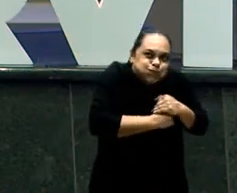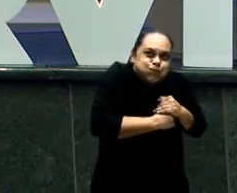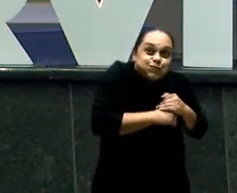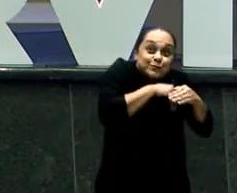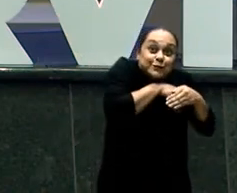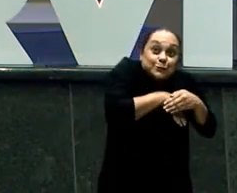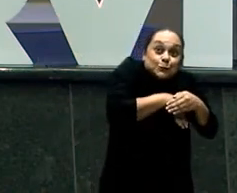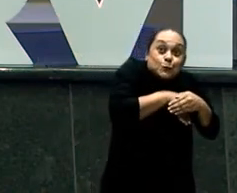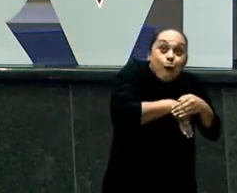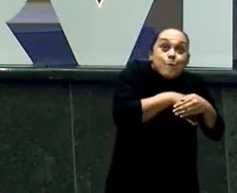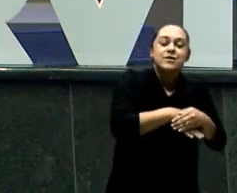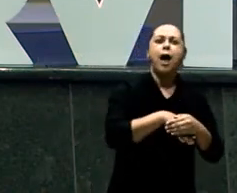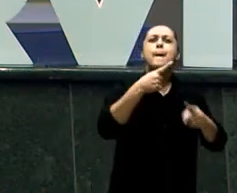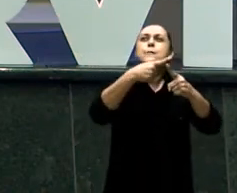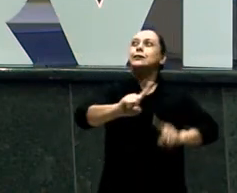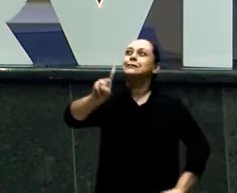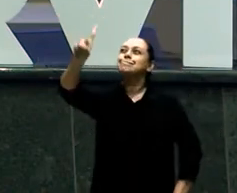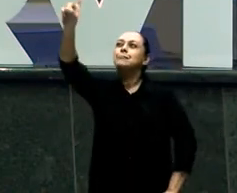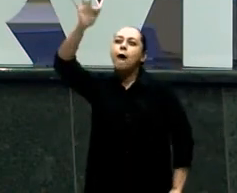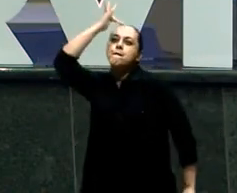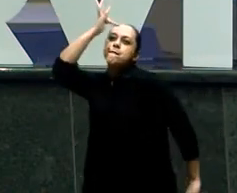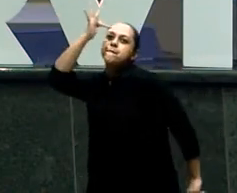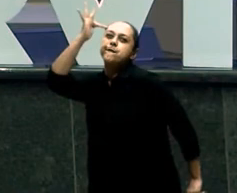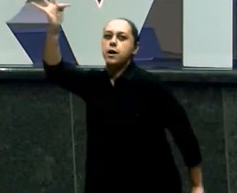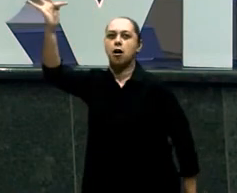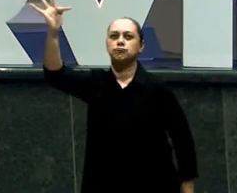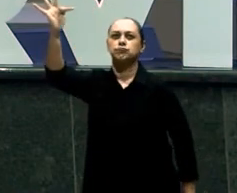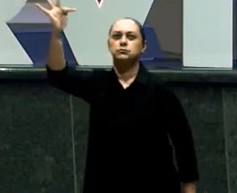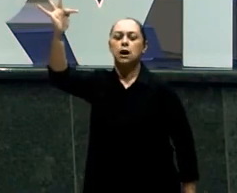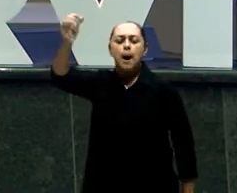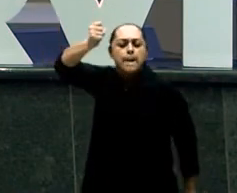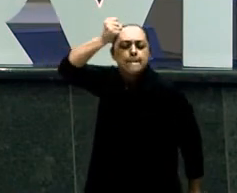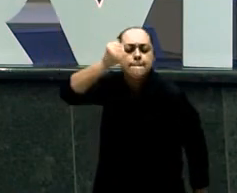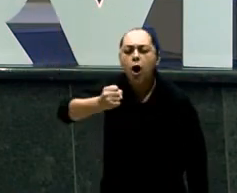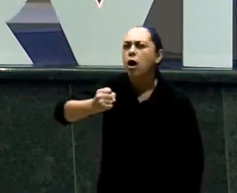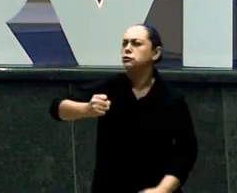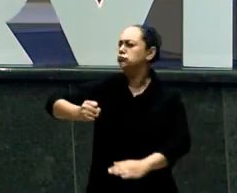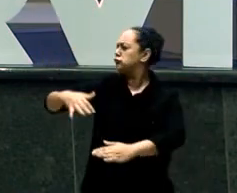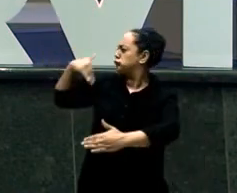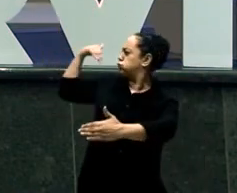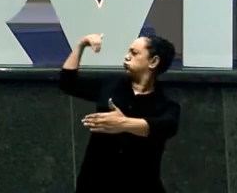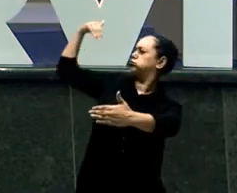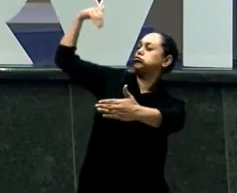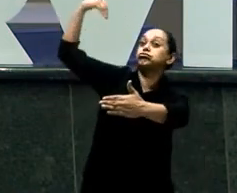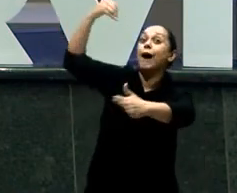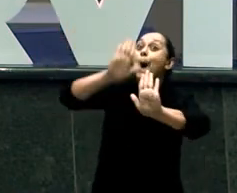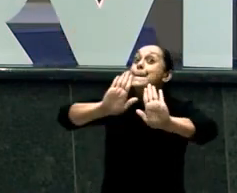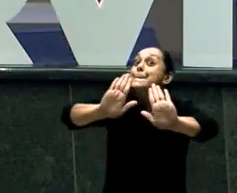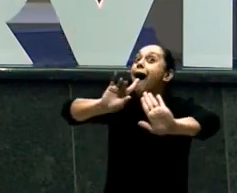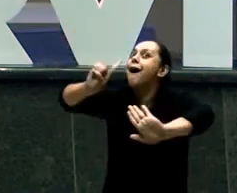o céu Pode passar A terra Mas aquilo Que Ele Promete Se cumpre Na íntegra